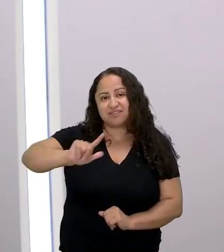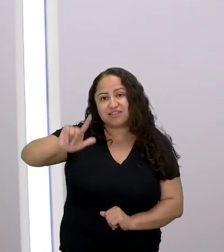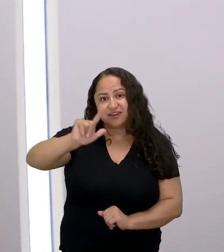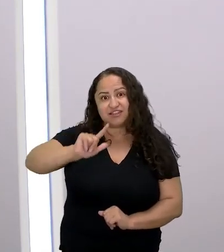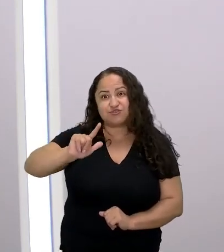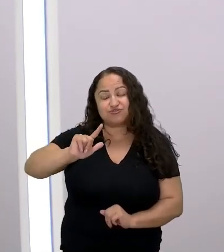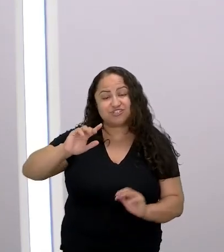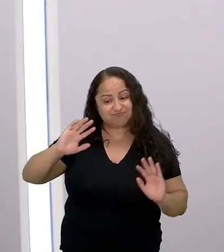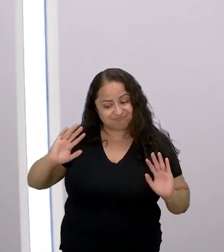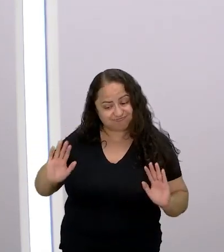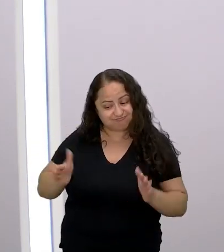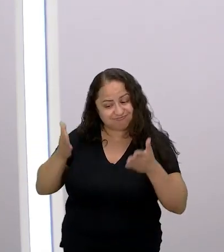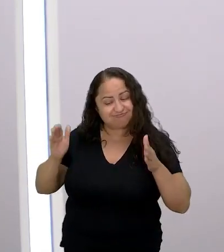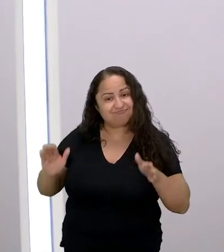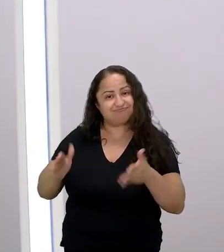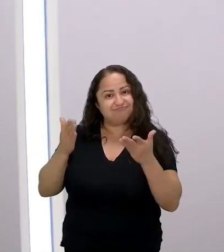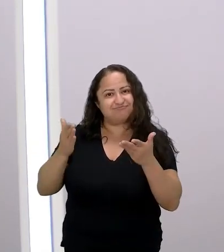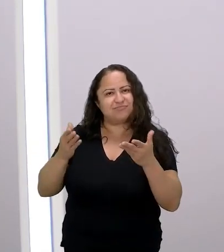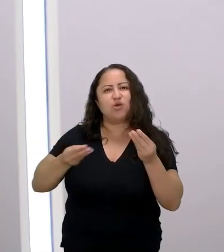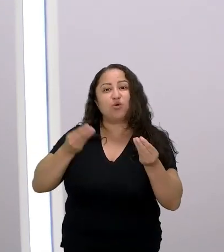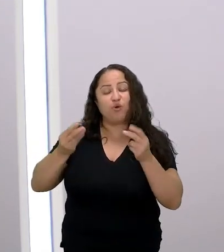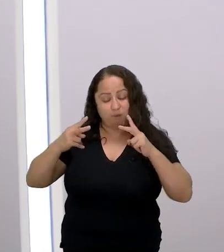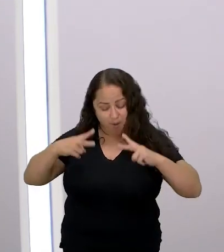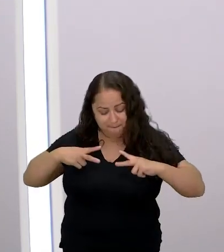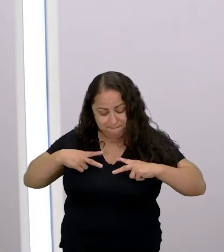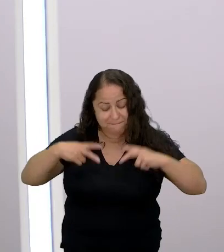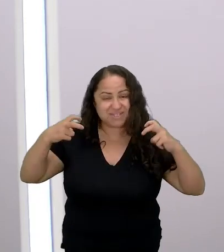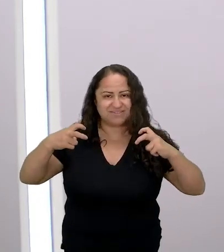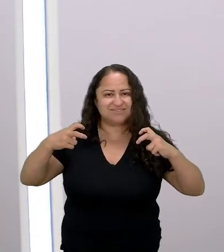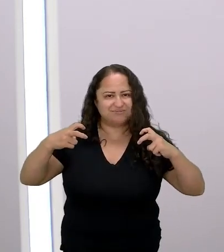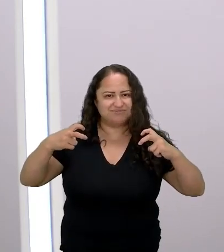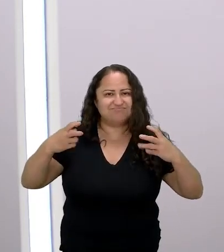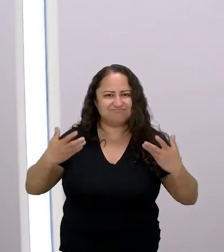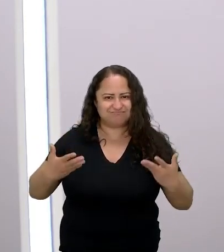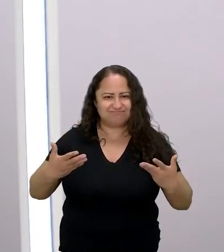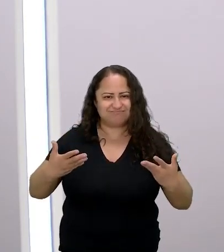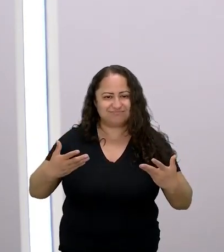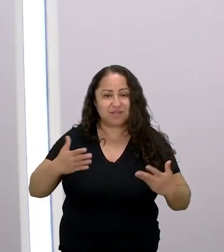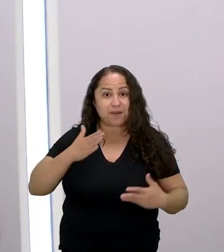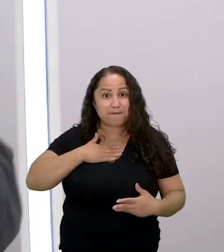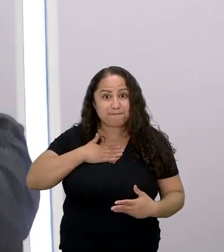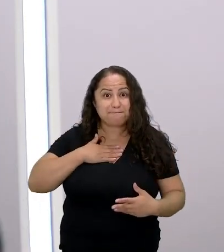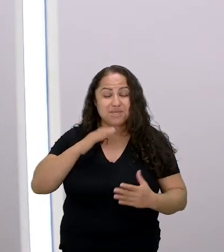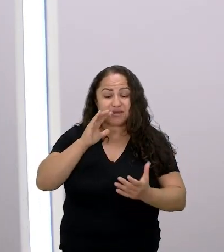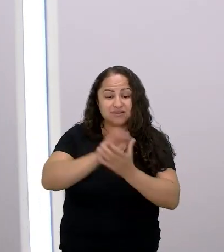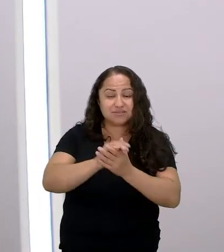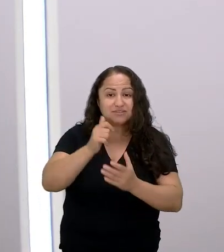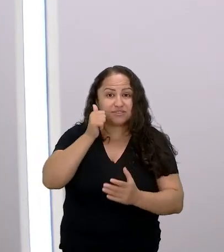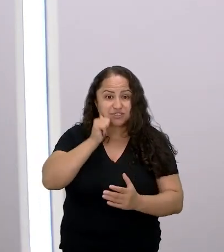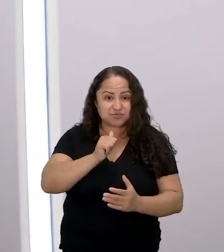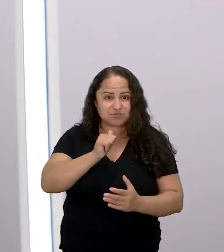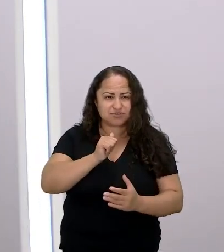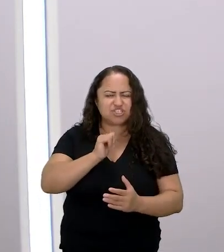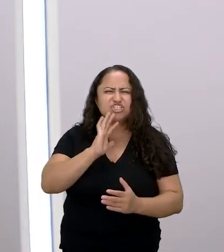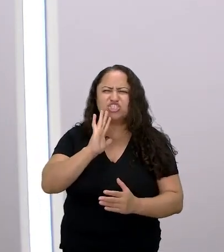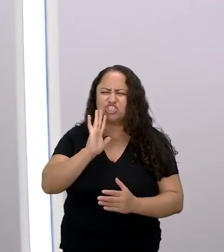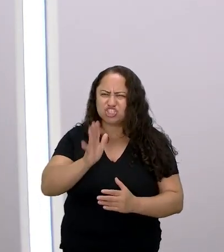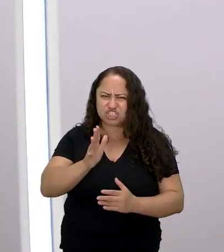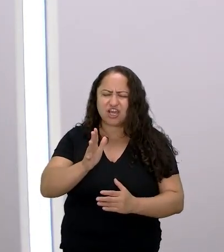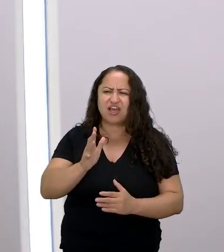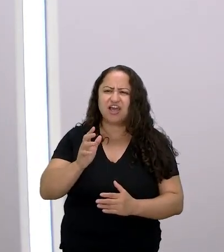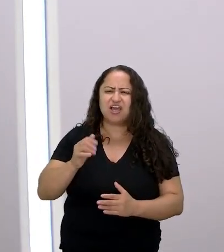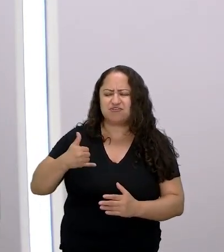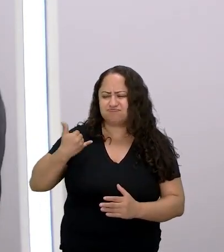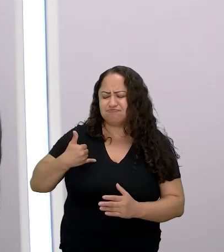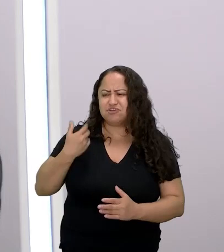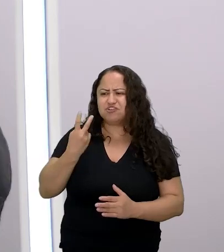auxiliar nessas questões do reconhecimento. A minha esposa, eu sou casado já há 21 anos, ela é bem